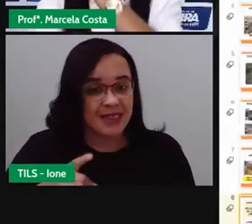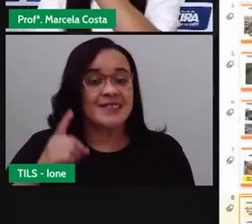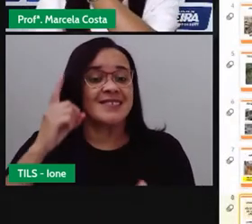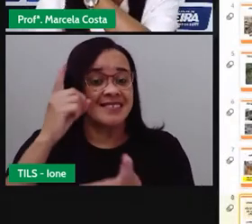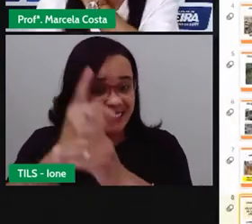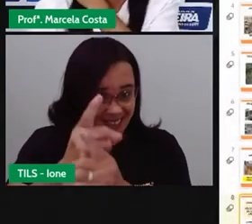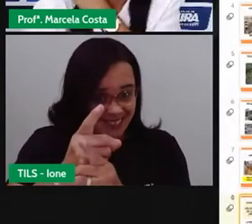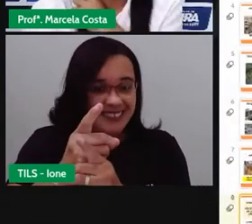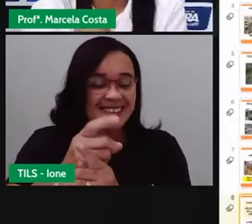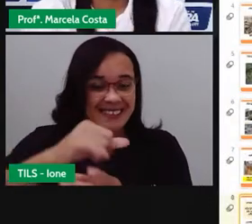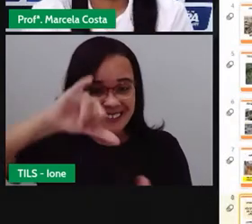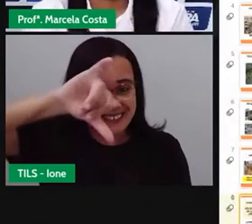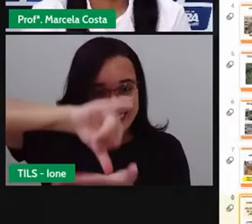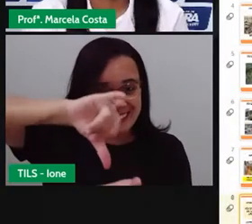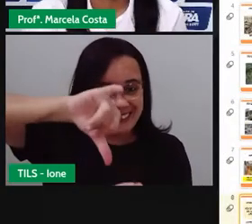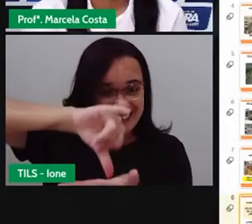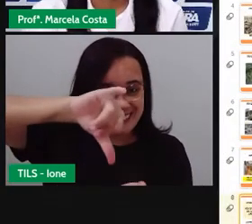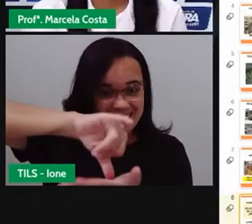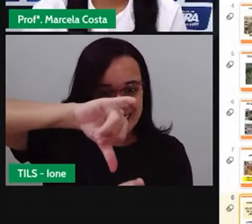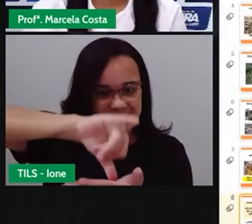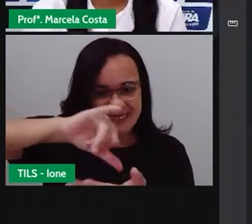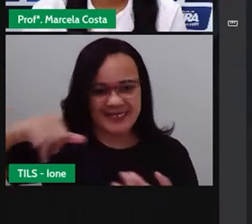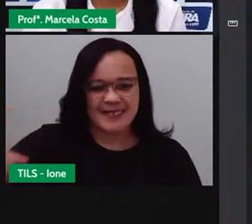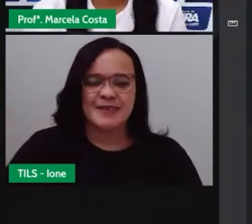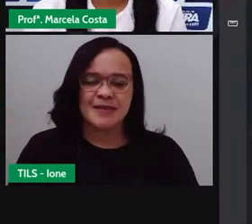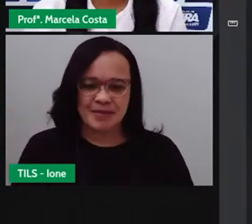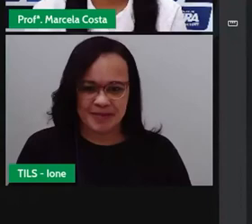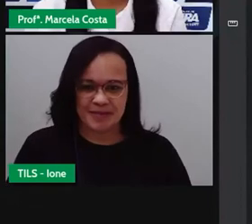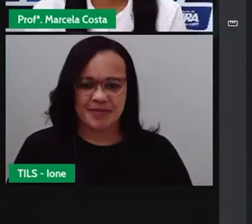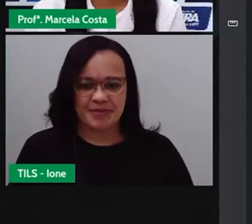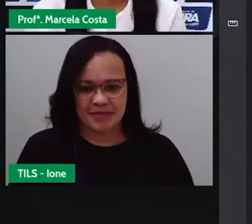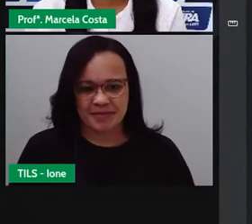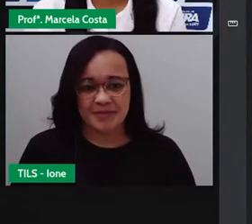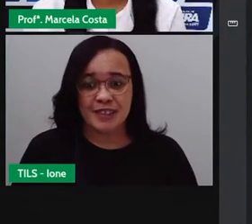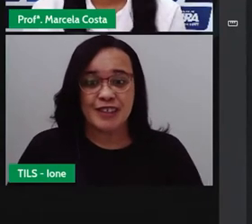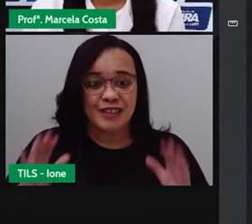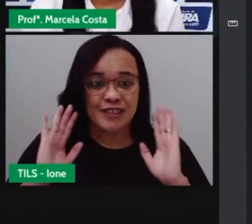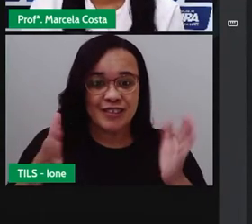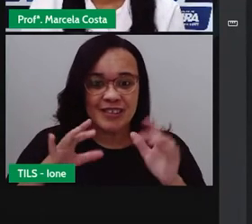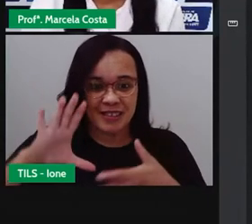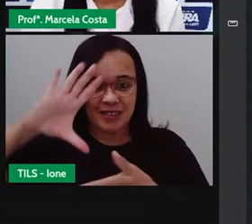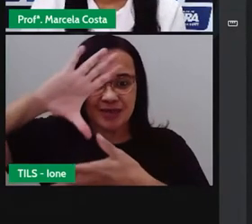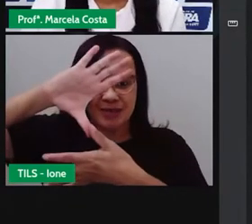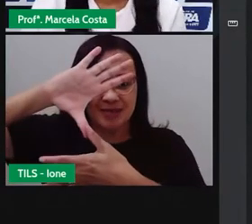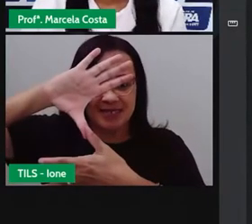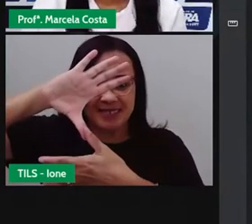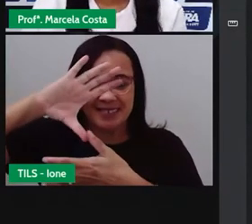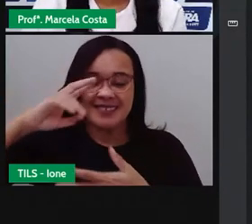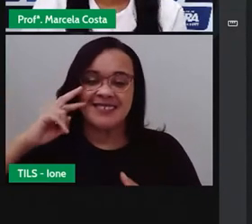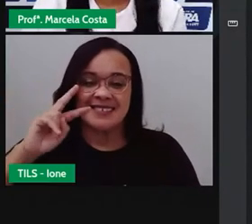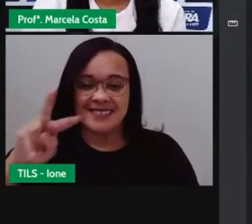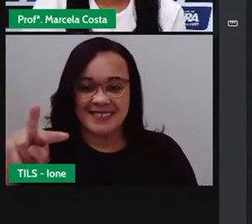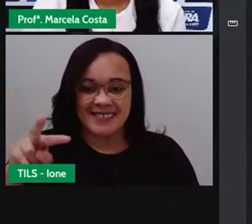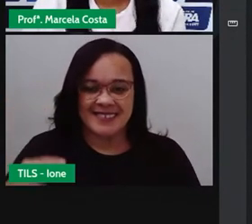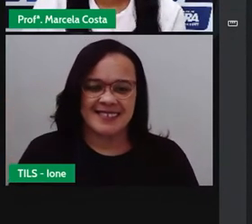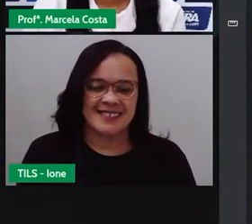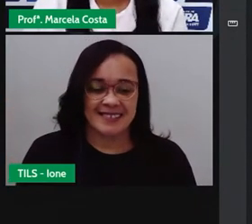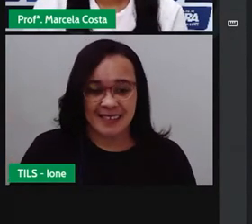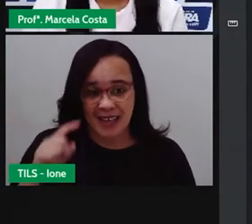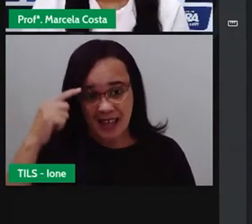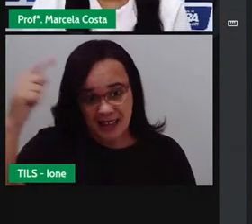com clareza. Então, eu já acertei aqui, olha esse aplicativo,